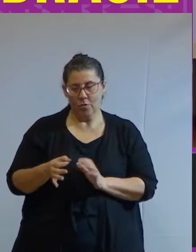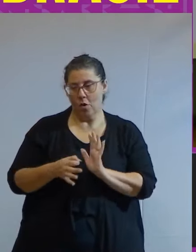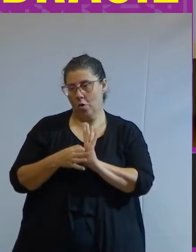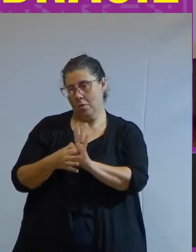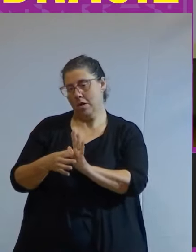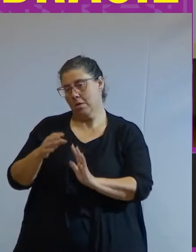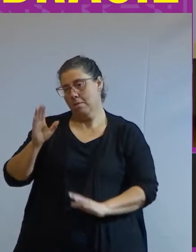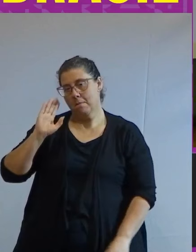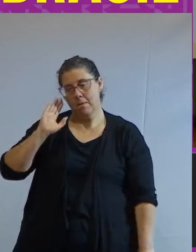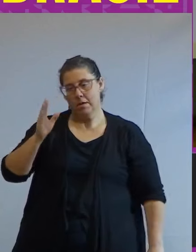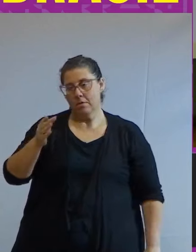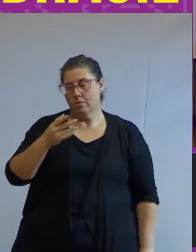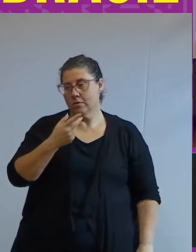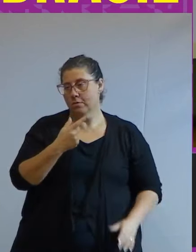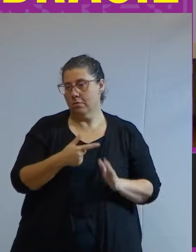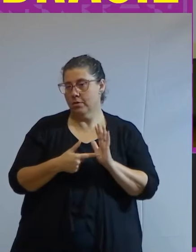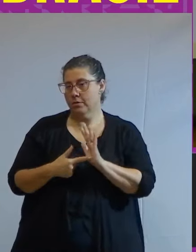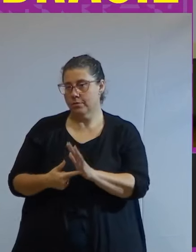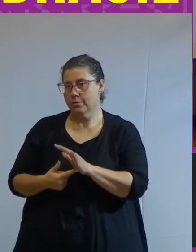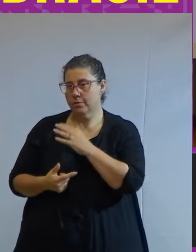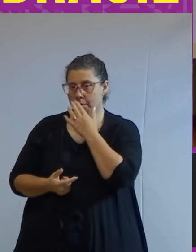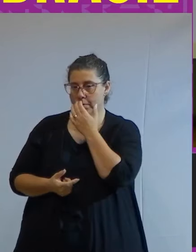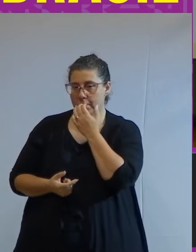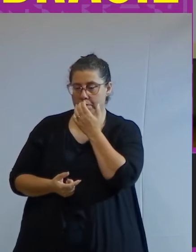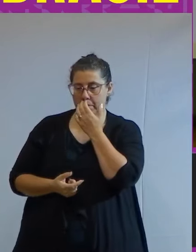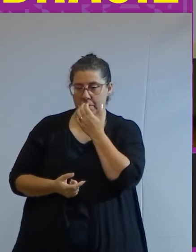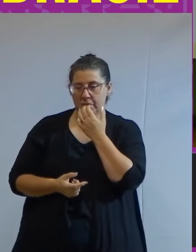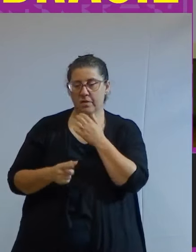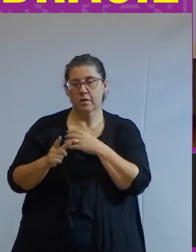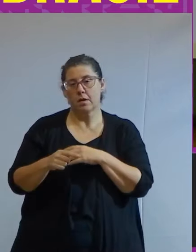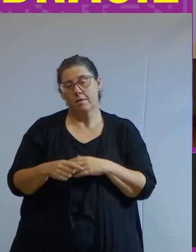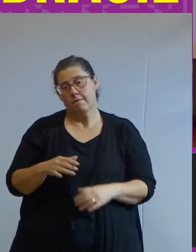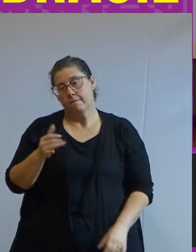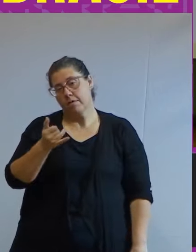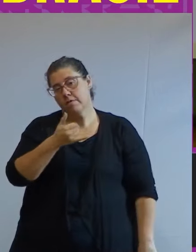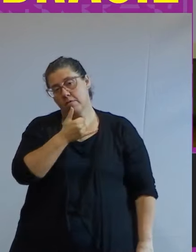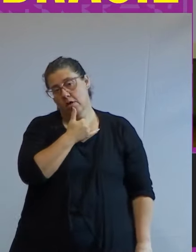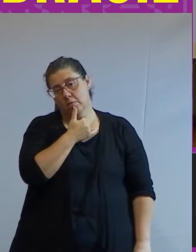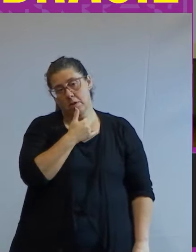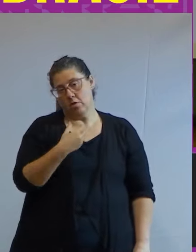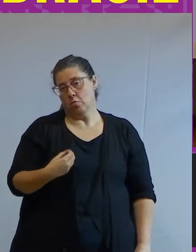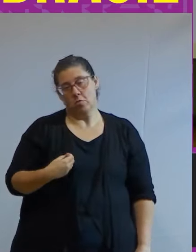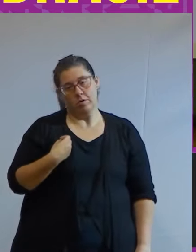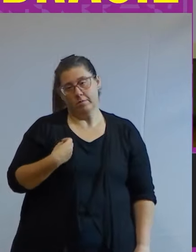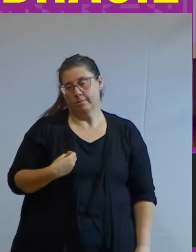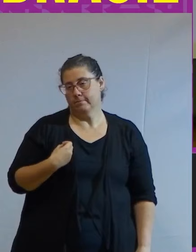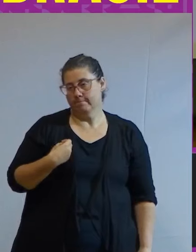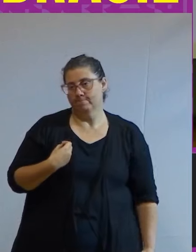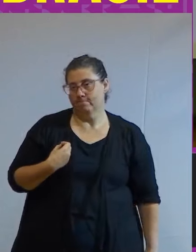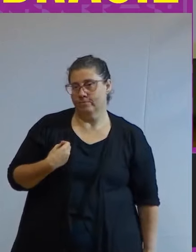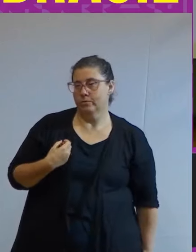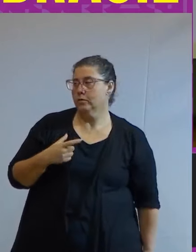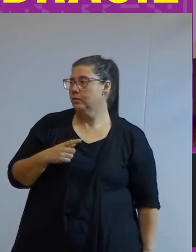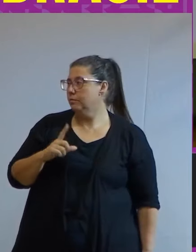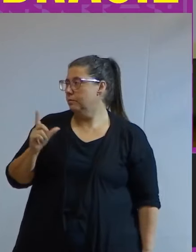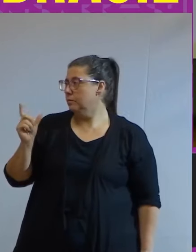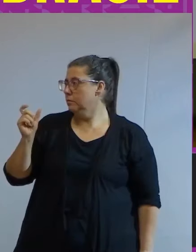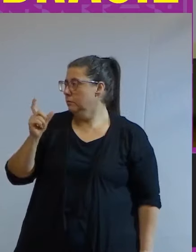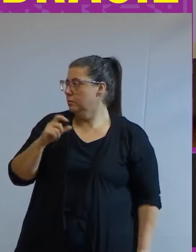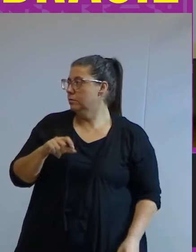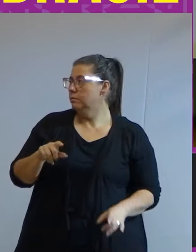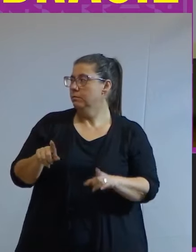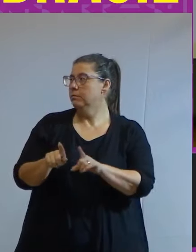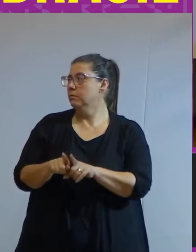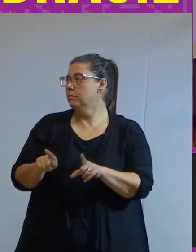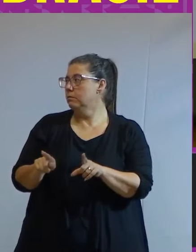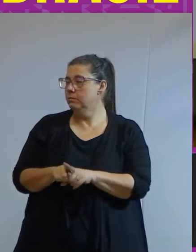fundamental que você trouxe do Haddad é uma pena que ele não pôde estar presente e tem uma dificuldade muito grande